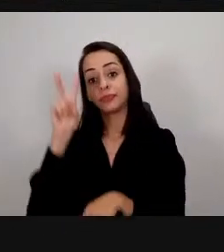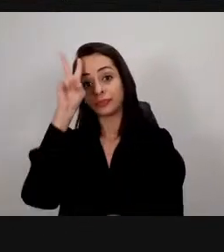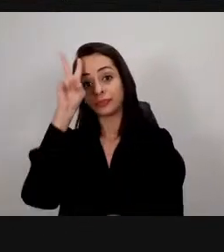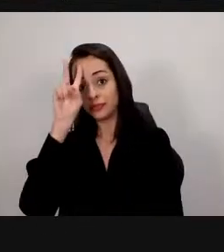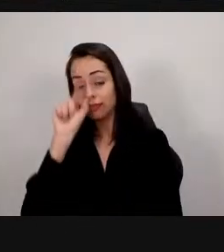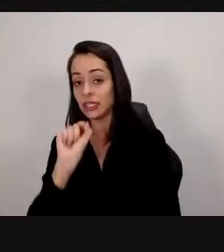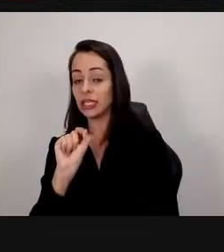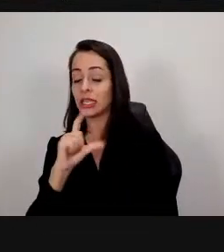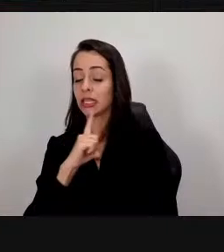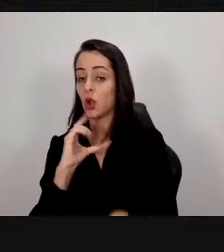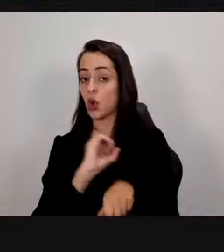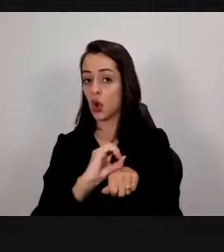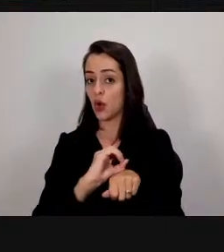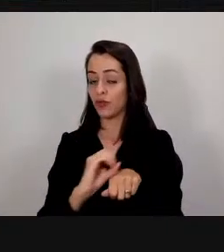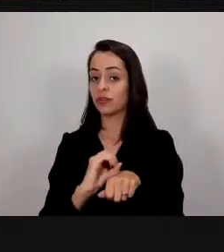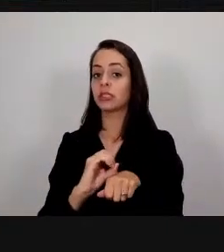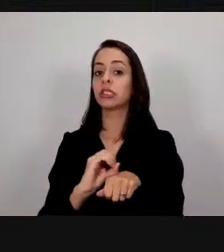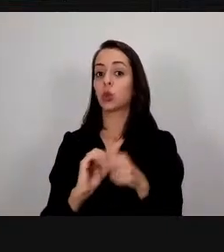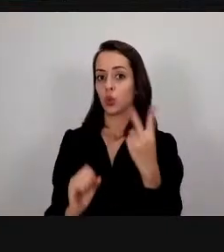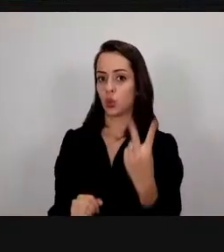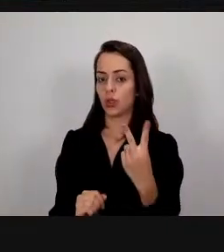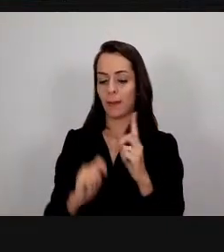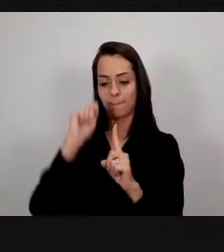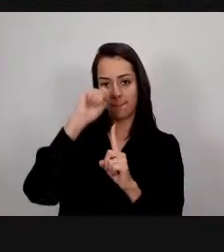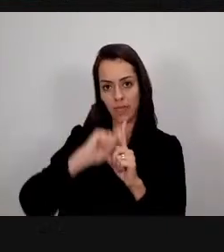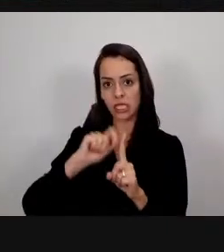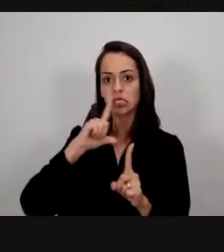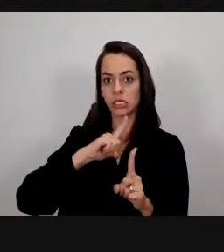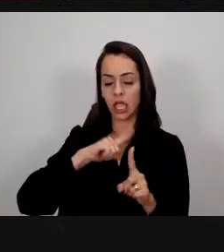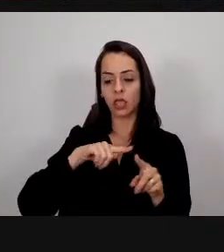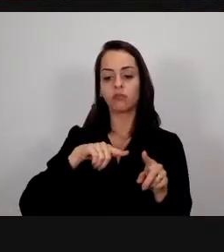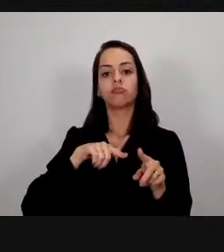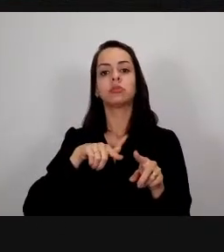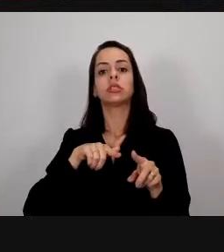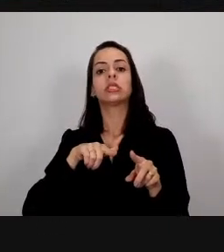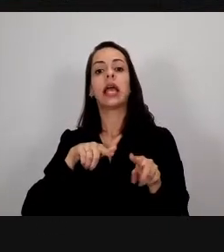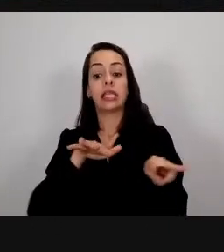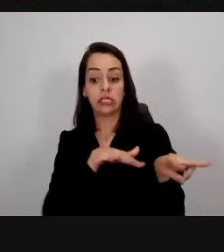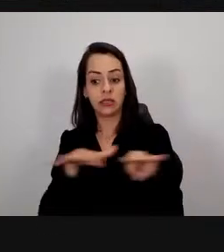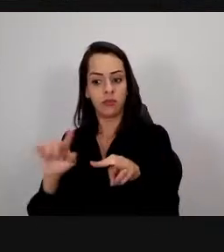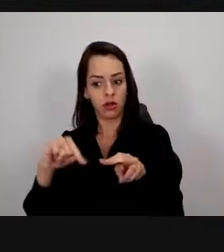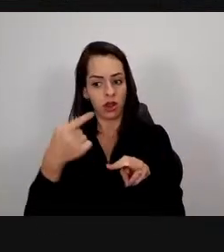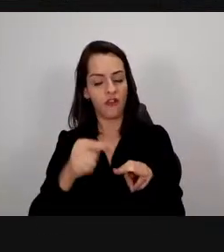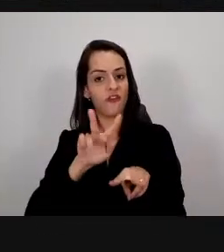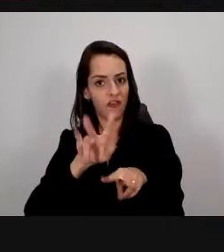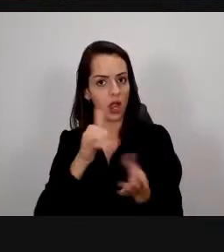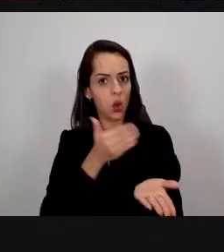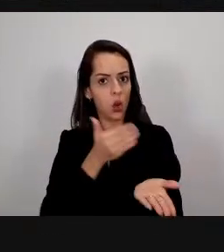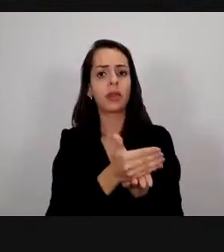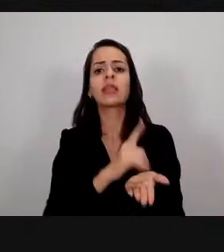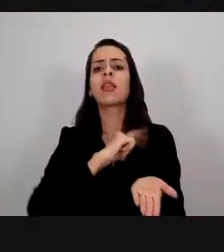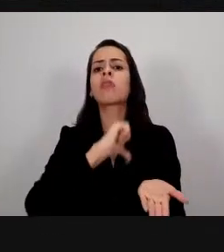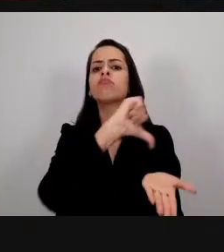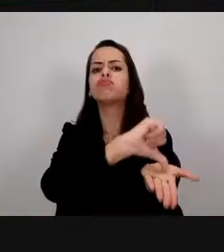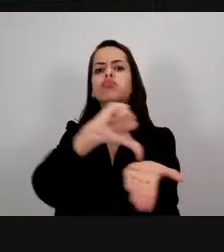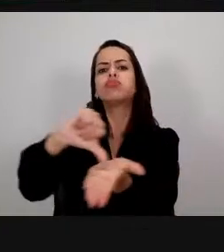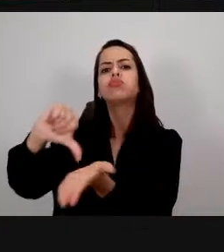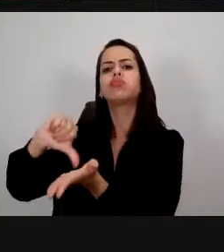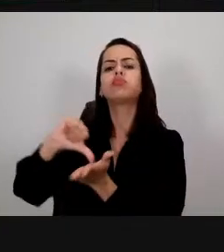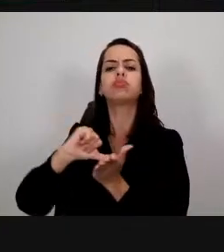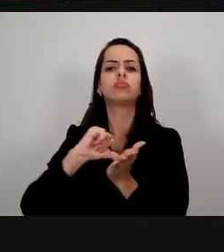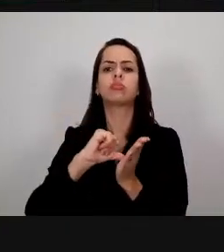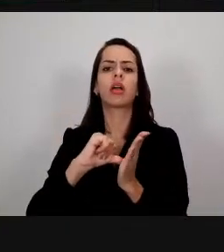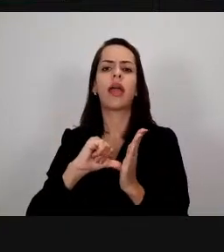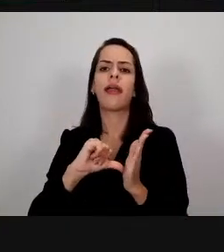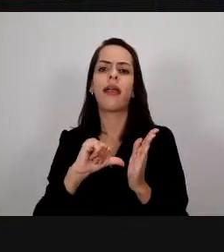oficinas síncronas por mês começam na próxima semana né cada campus tem uma agenda específica porque o curso foi